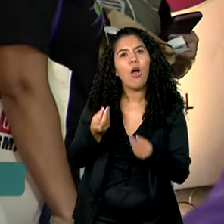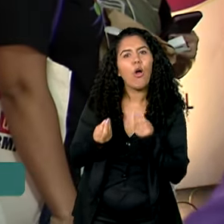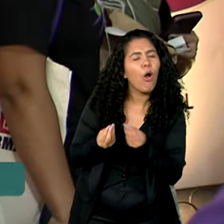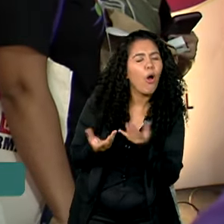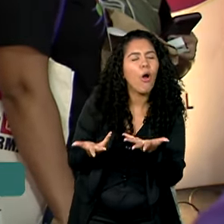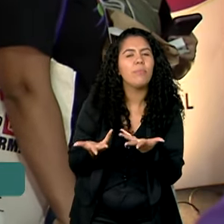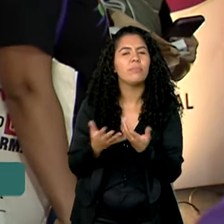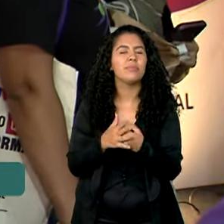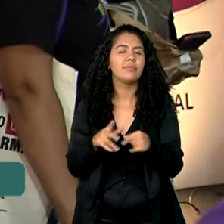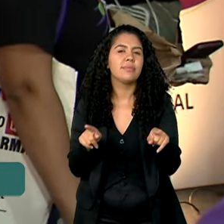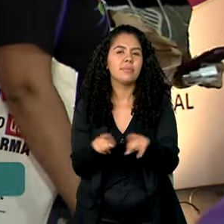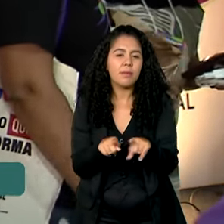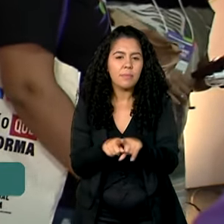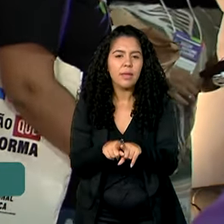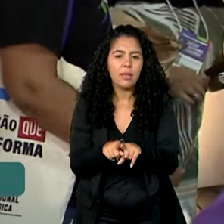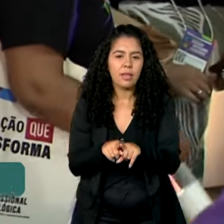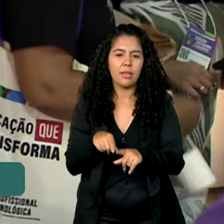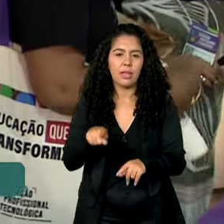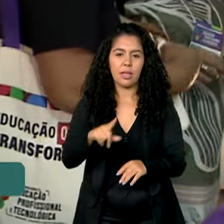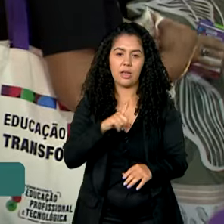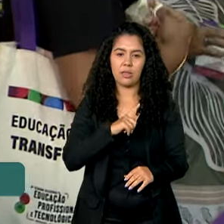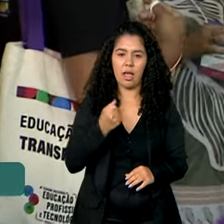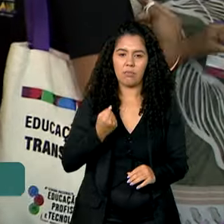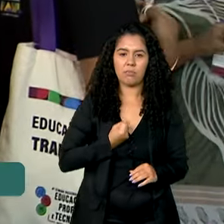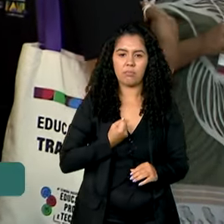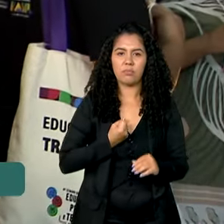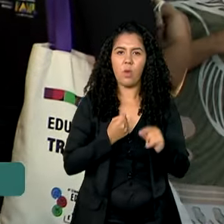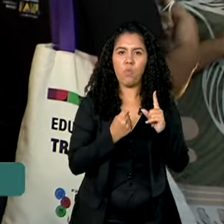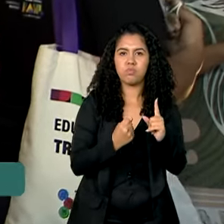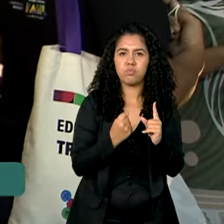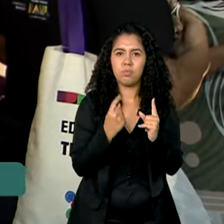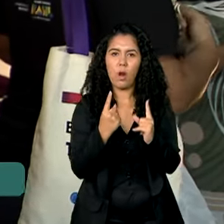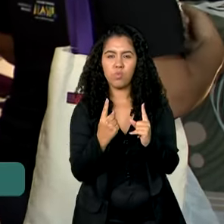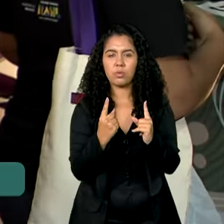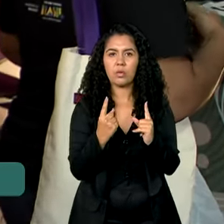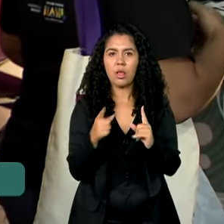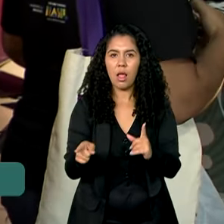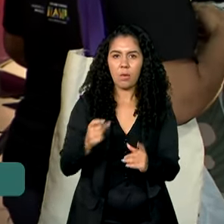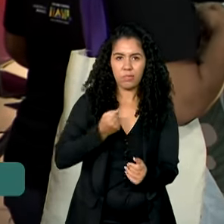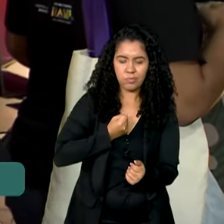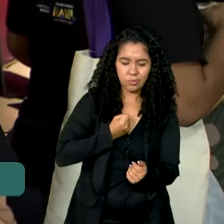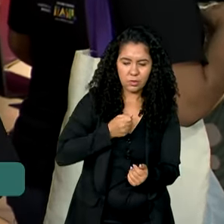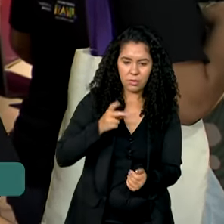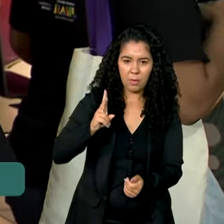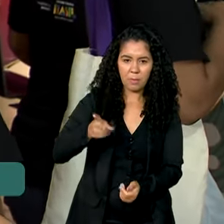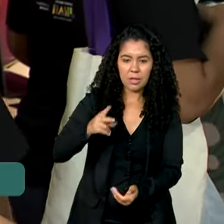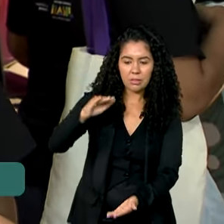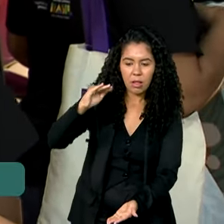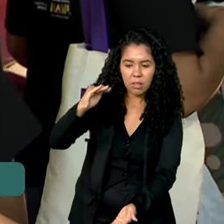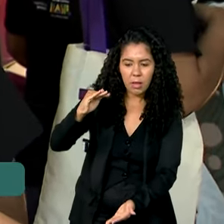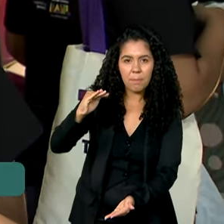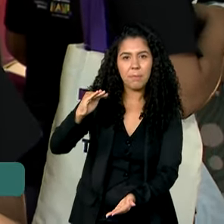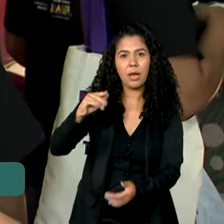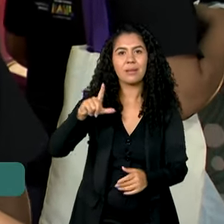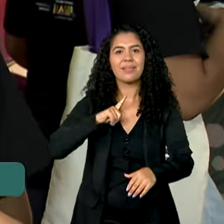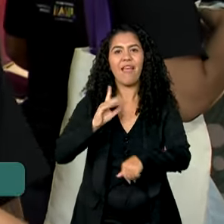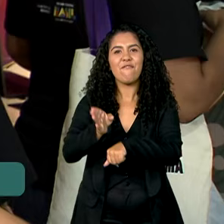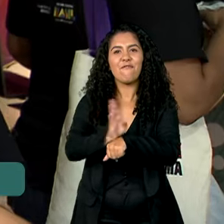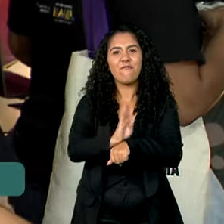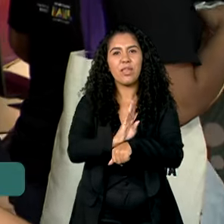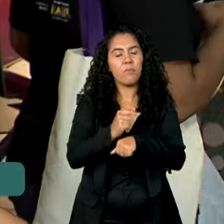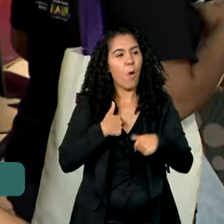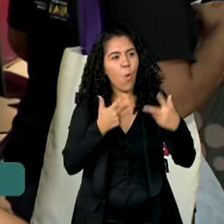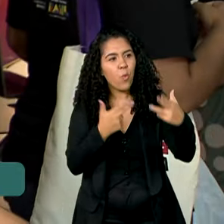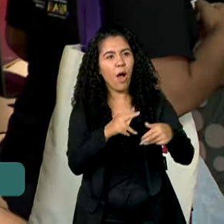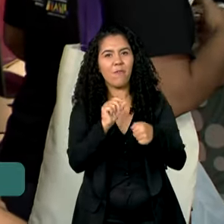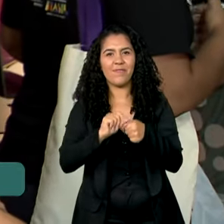saber... Ele está em uma escala de um para um, então ele realmente é do mesmo tamanho que o tamanho do robô no filme. Então,